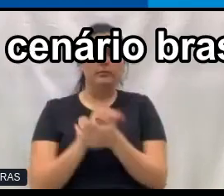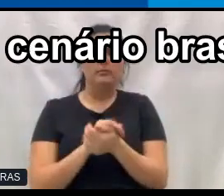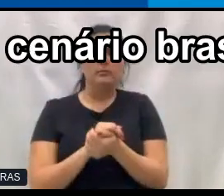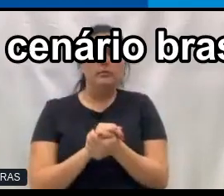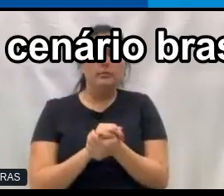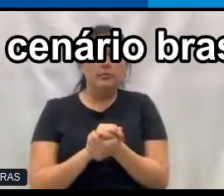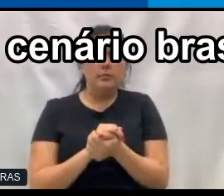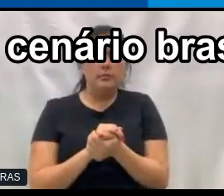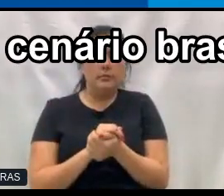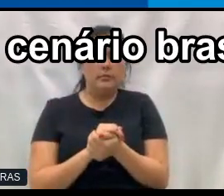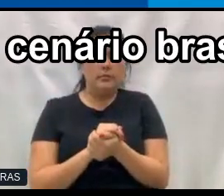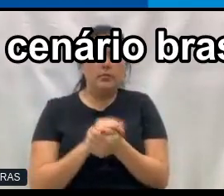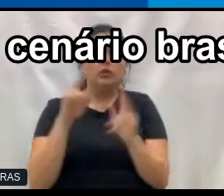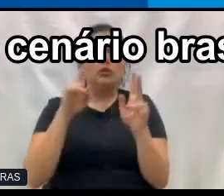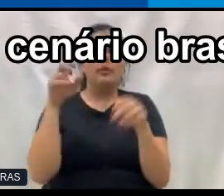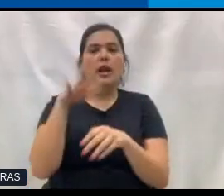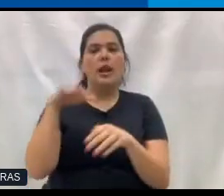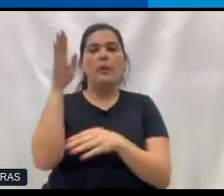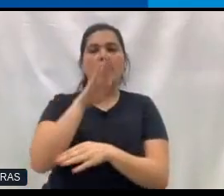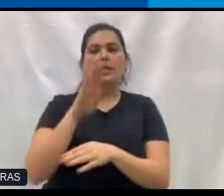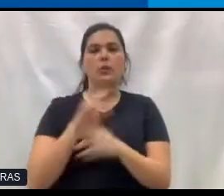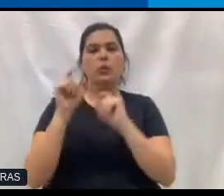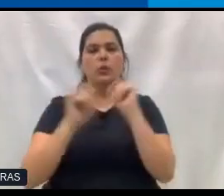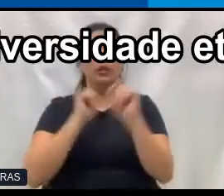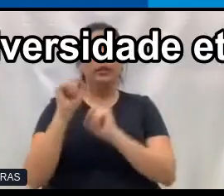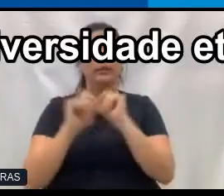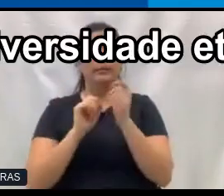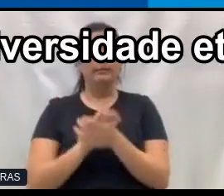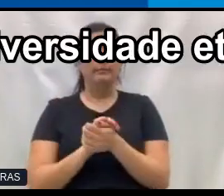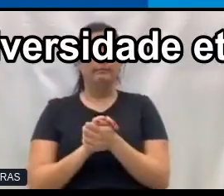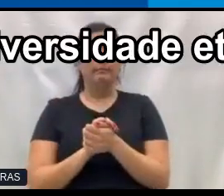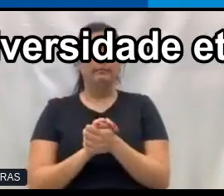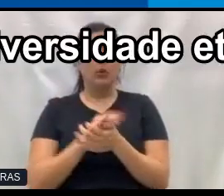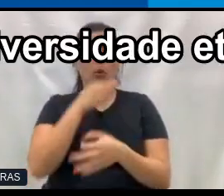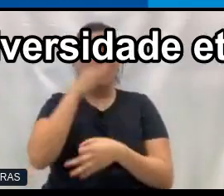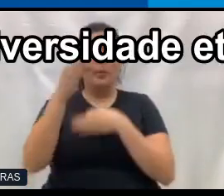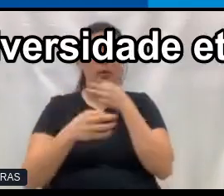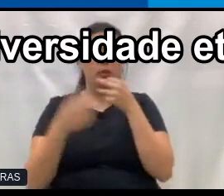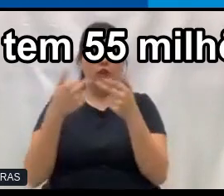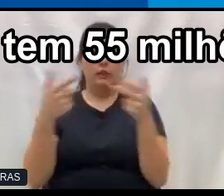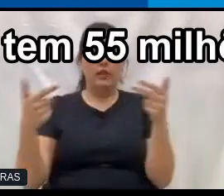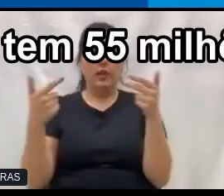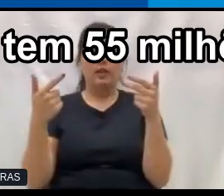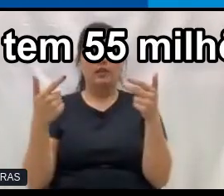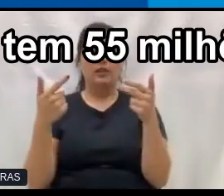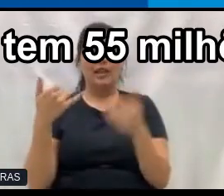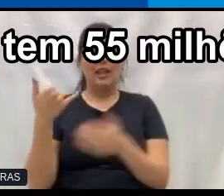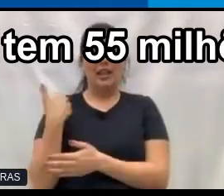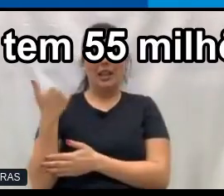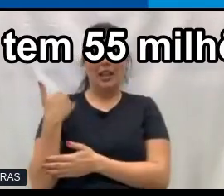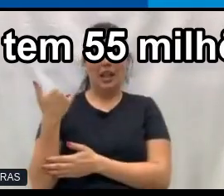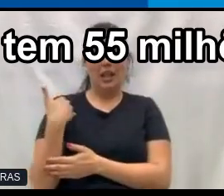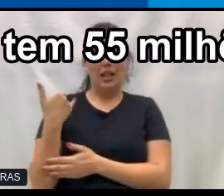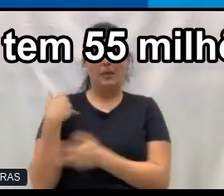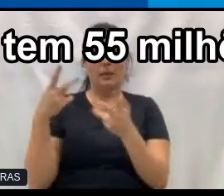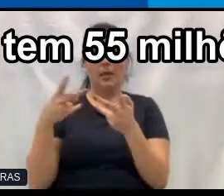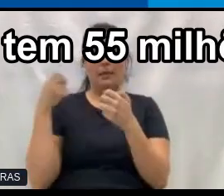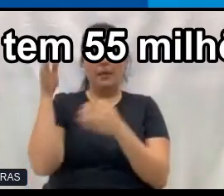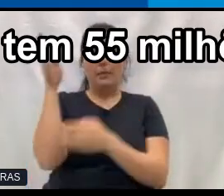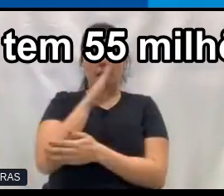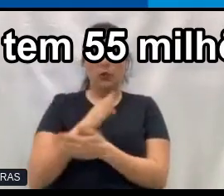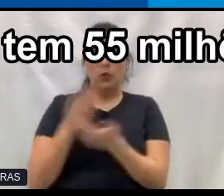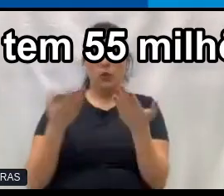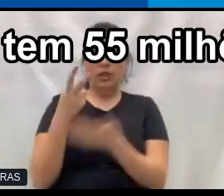Um pouquinho do nosso cenário brasileiro, né, do ponto de vista da diversidade etária, a gente observa que o Brasil hoje tem